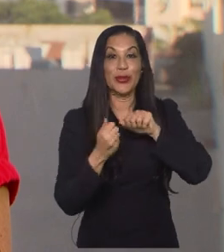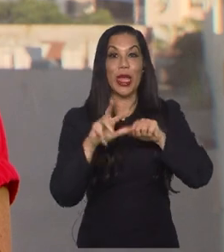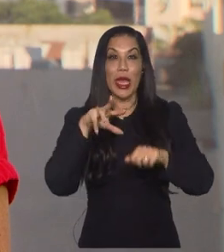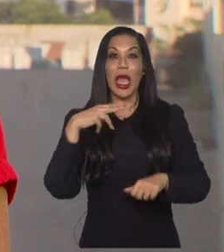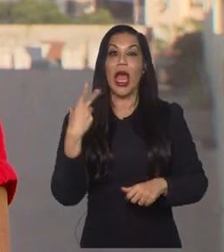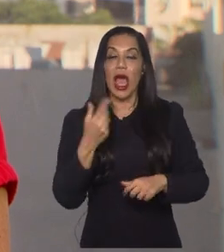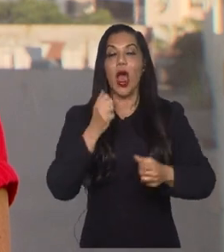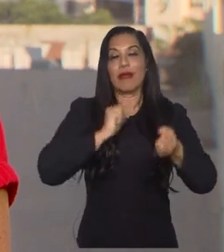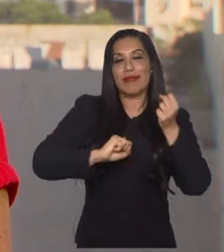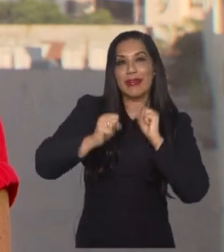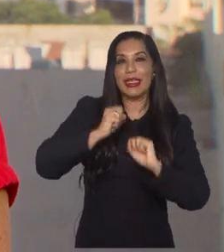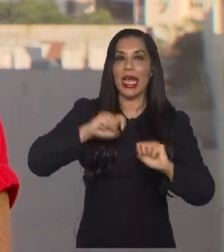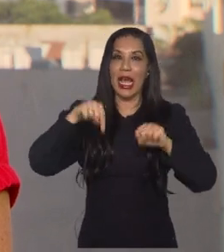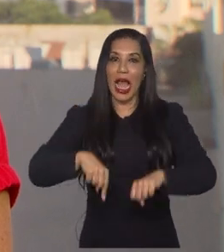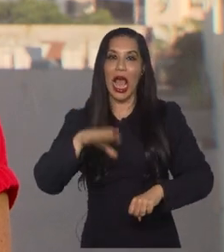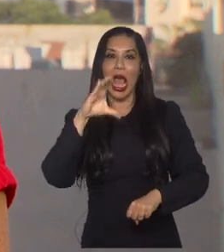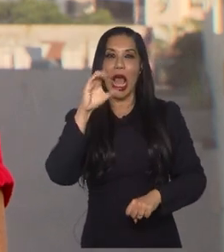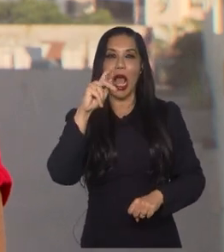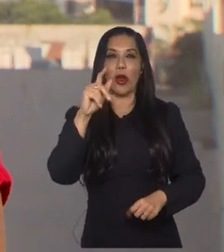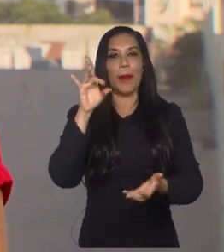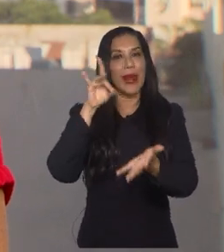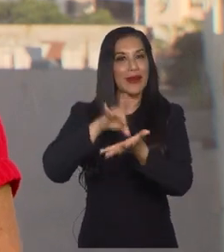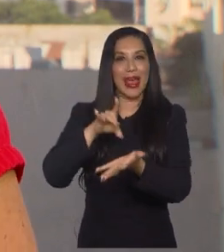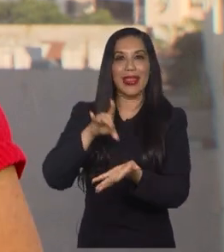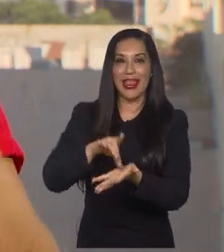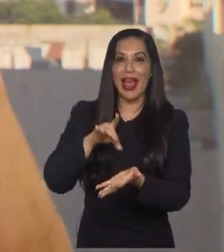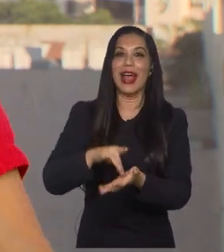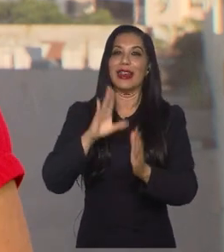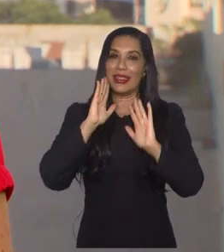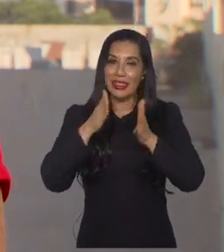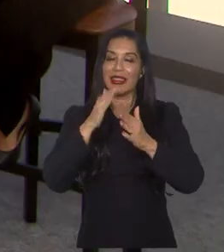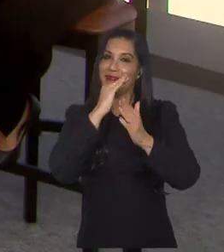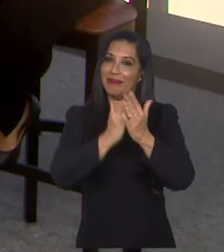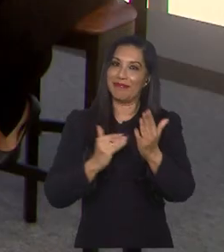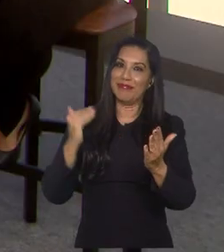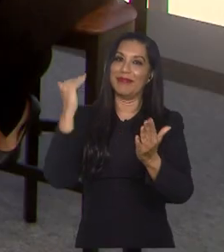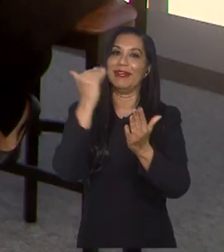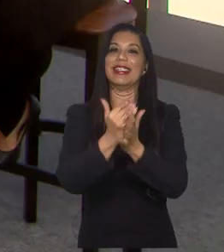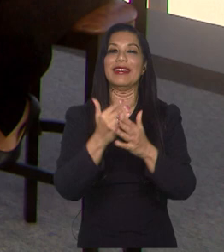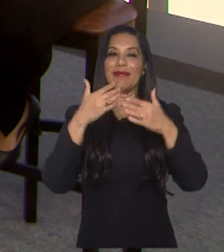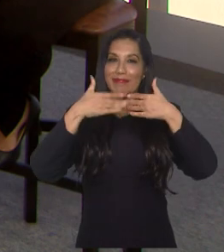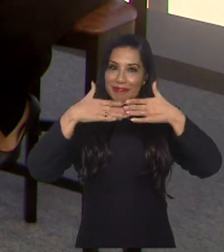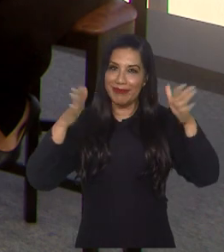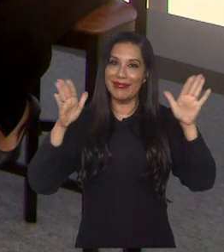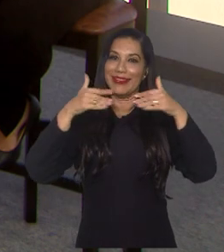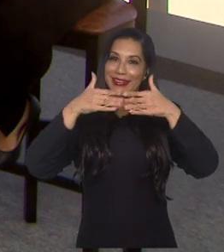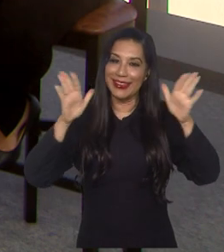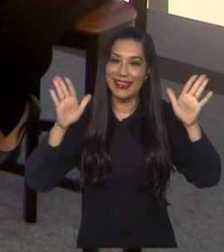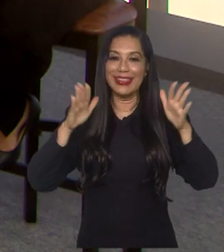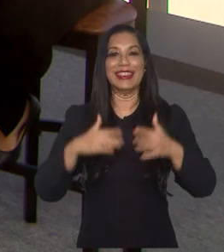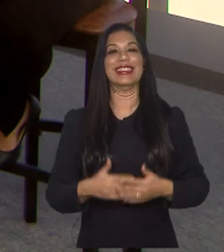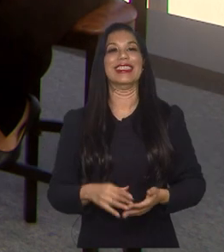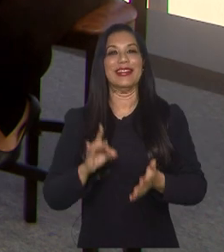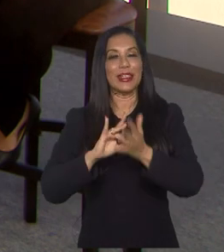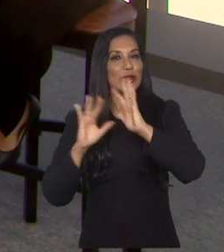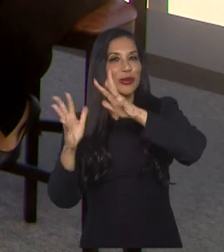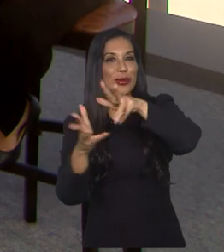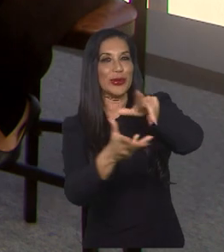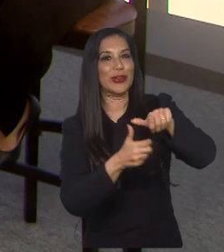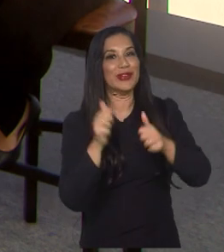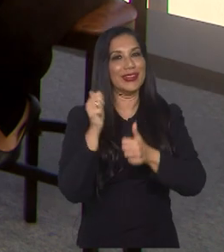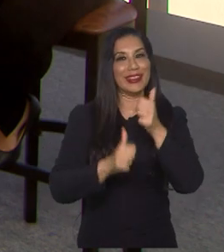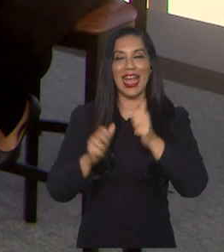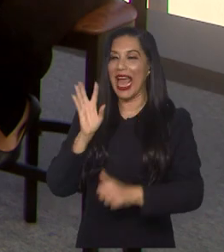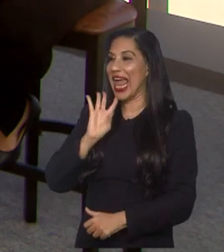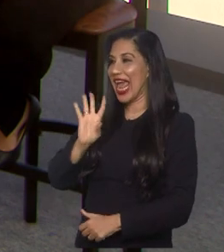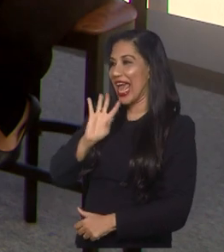tenho uma expectativa de que essa Copa realmente vai ser para além, assim. Vai abrir, vai expandir ainda mais o universo aí do futebol feminino.